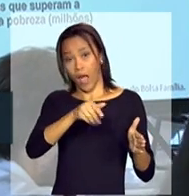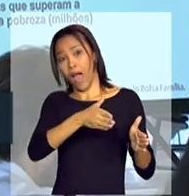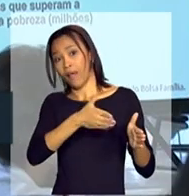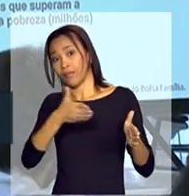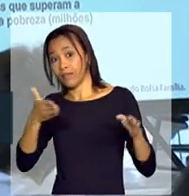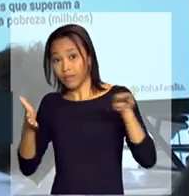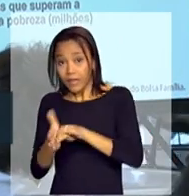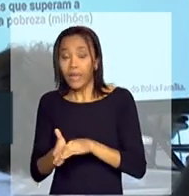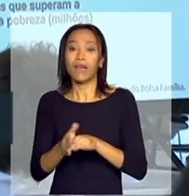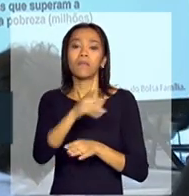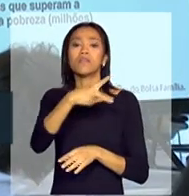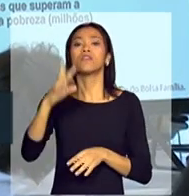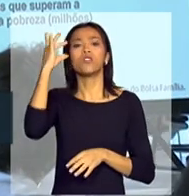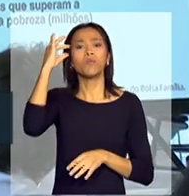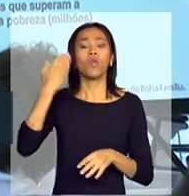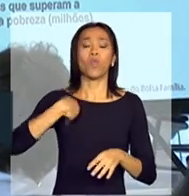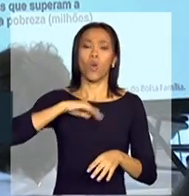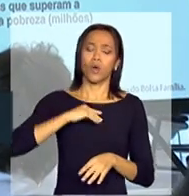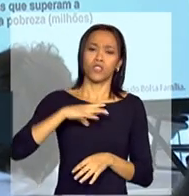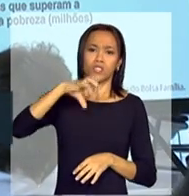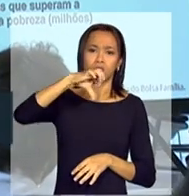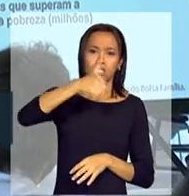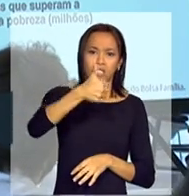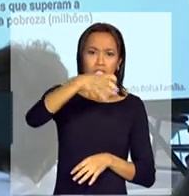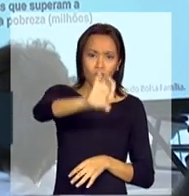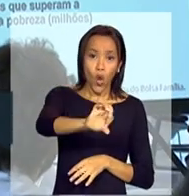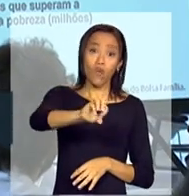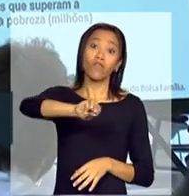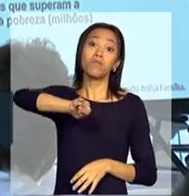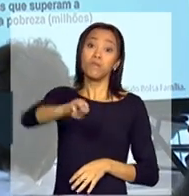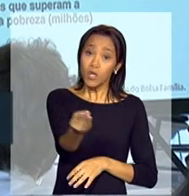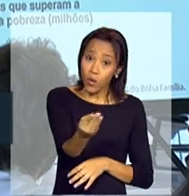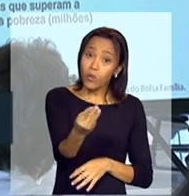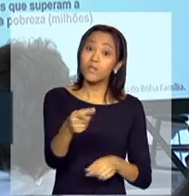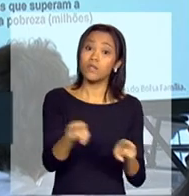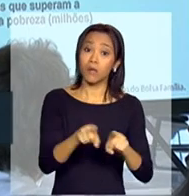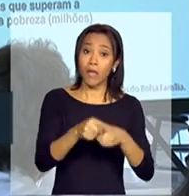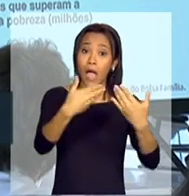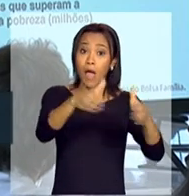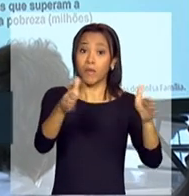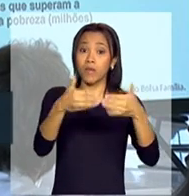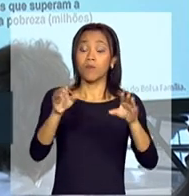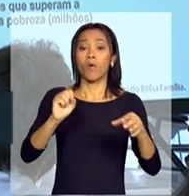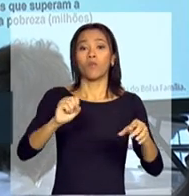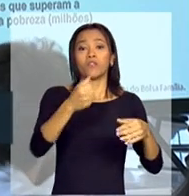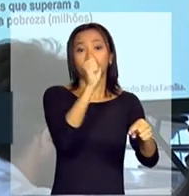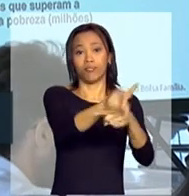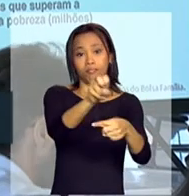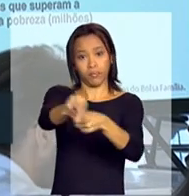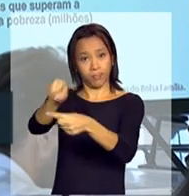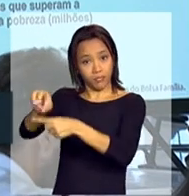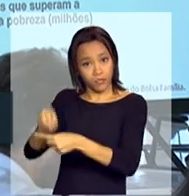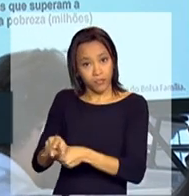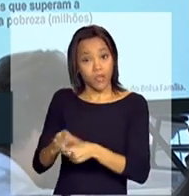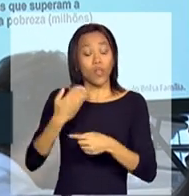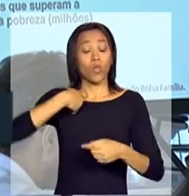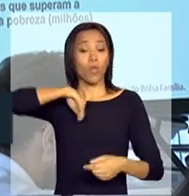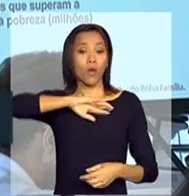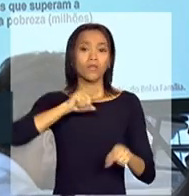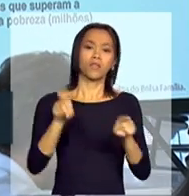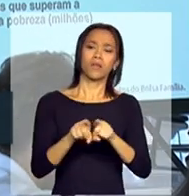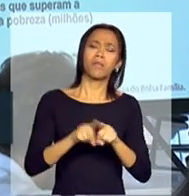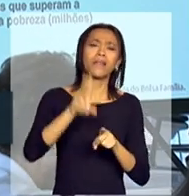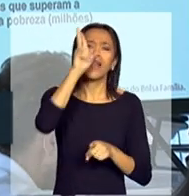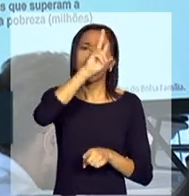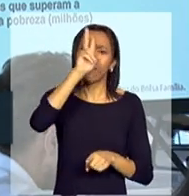Nós temos que lembrar que nós geramos R$ 19 milhões de empregos formais ao longo desses 10 anos. Nós temos que lembrar o que